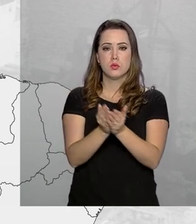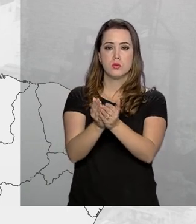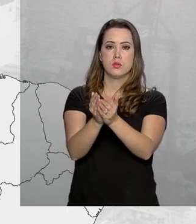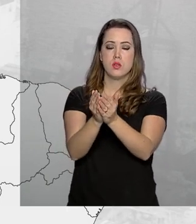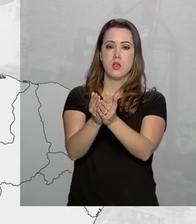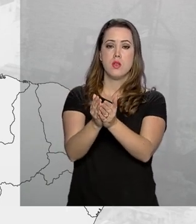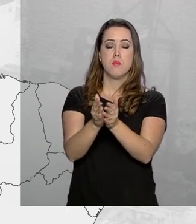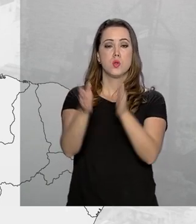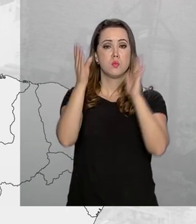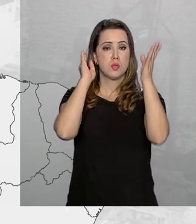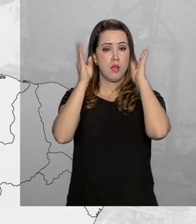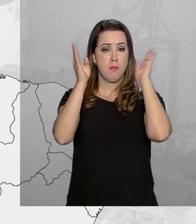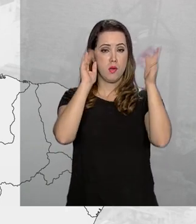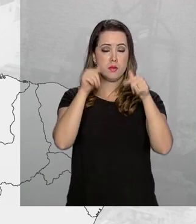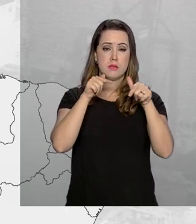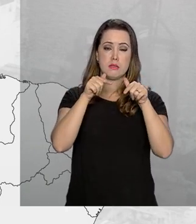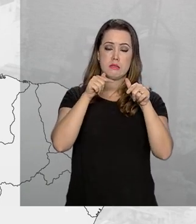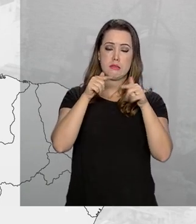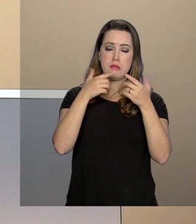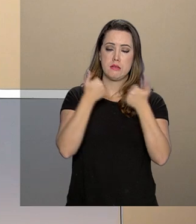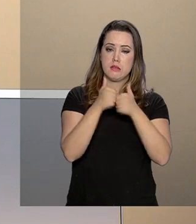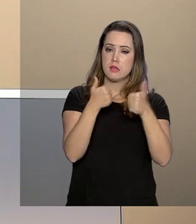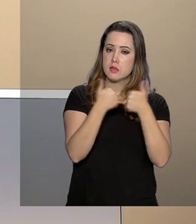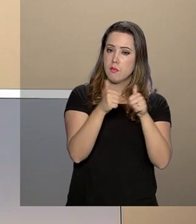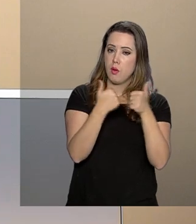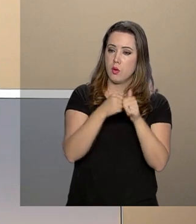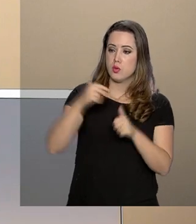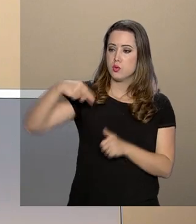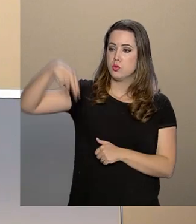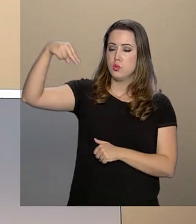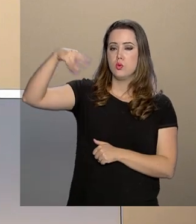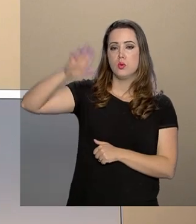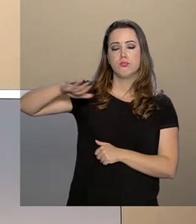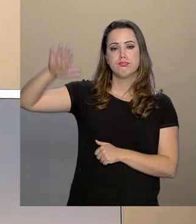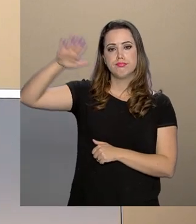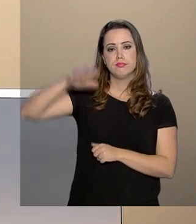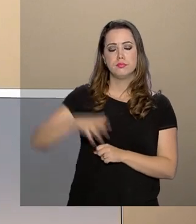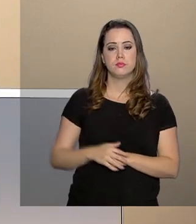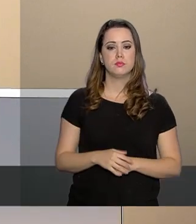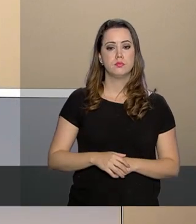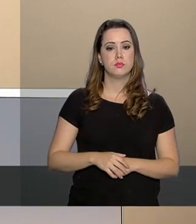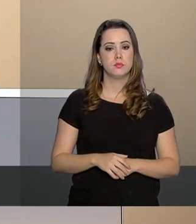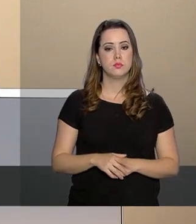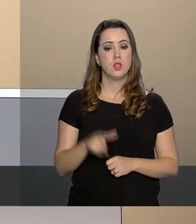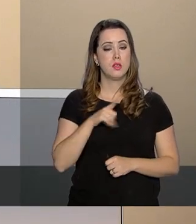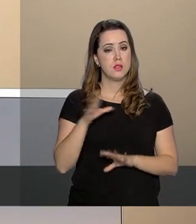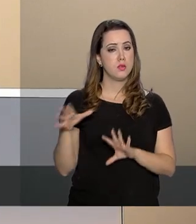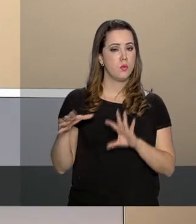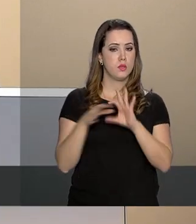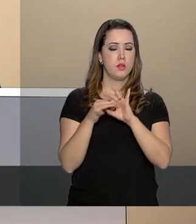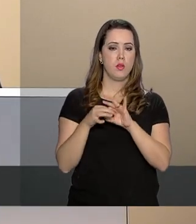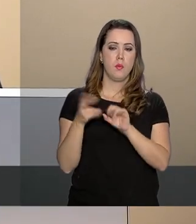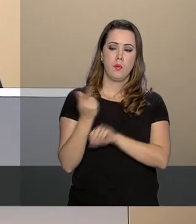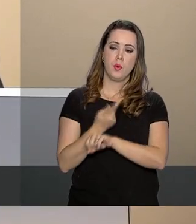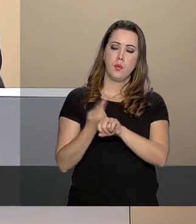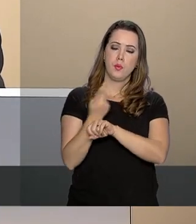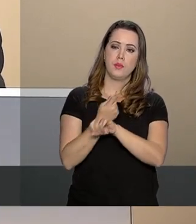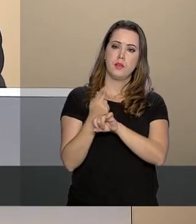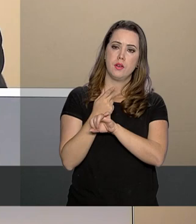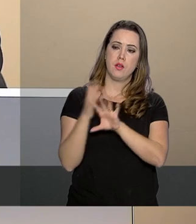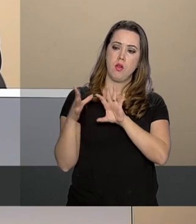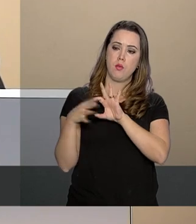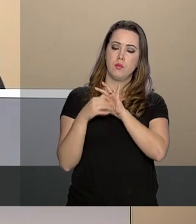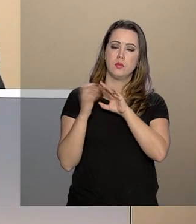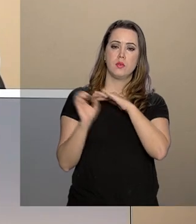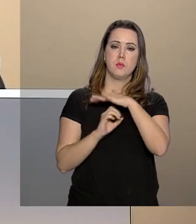caminhões que fazem o transporte no norte do país. Há um acerto neste caminho de buscar as parcerias de investimento